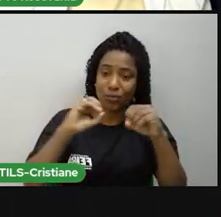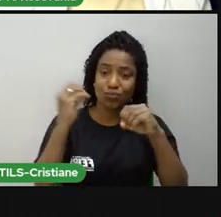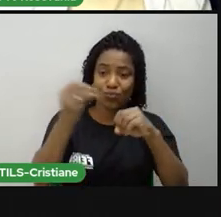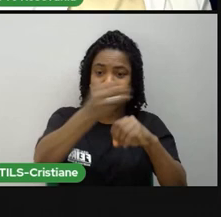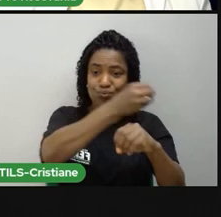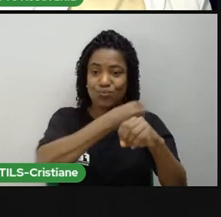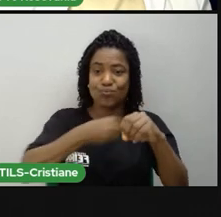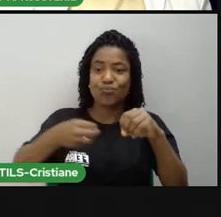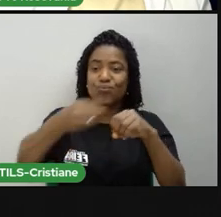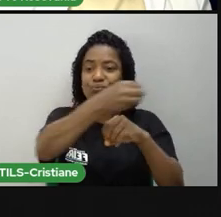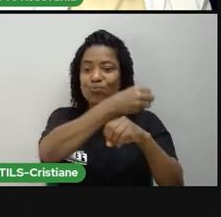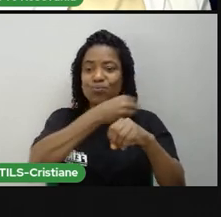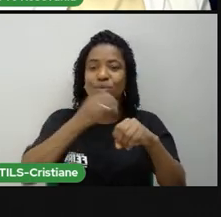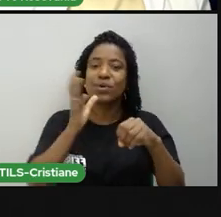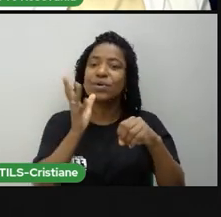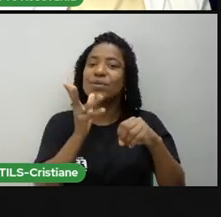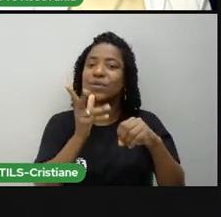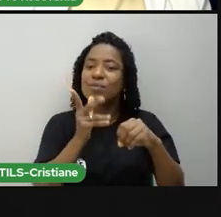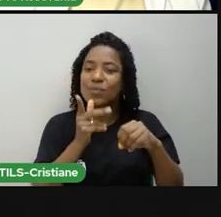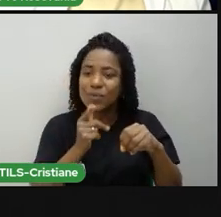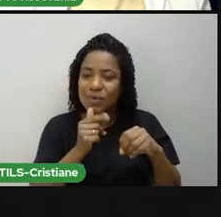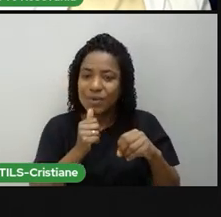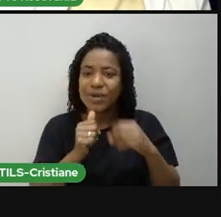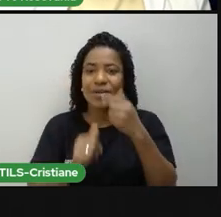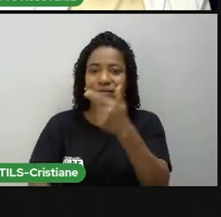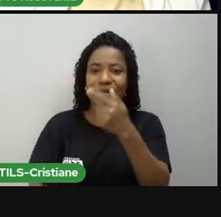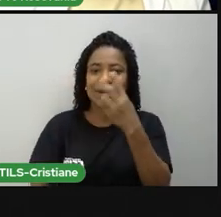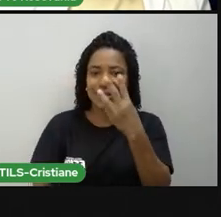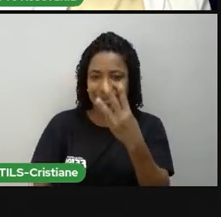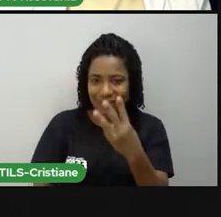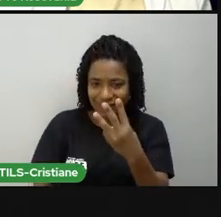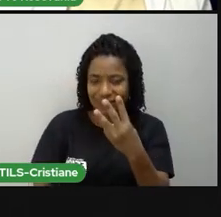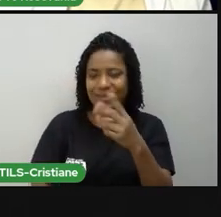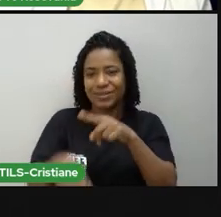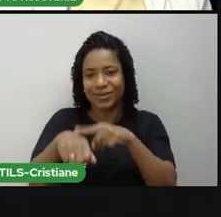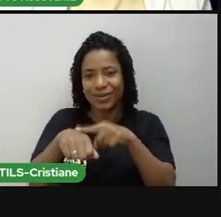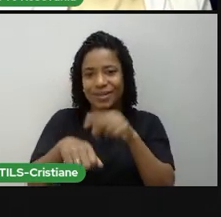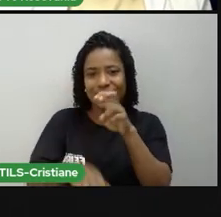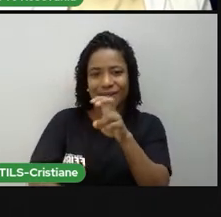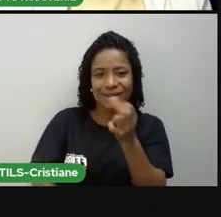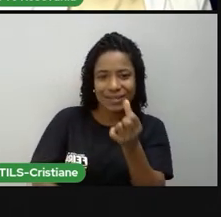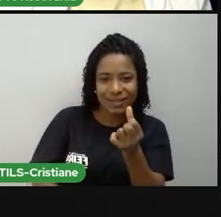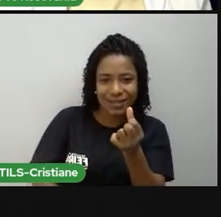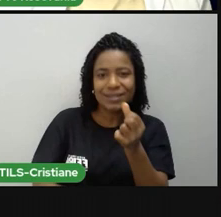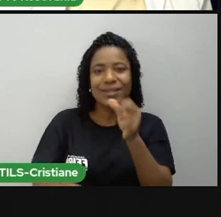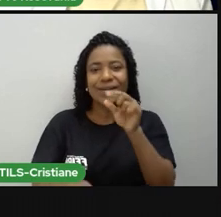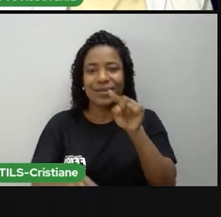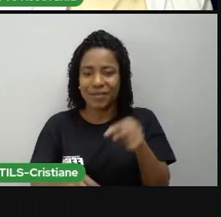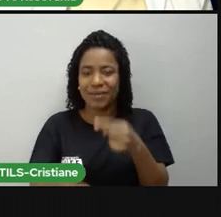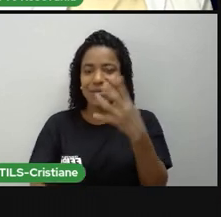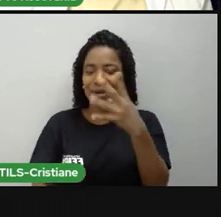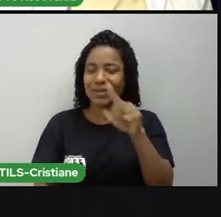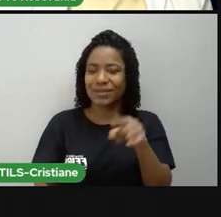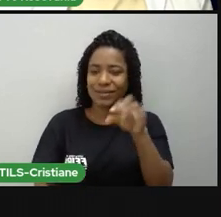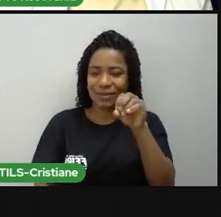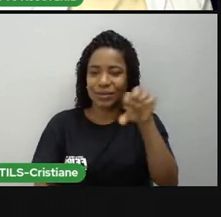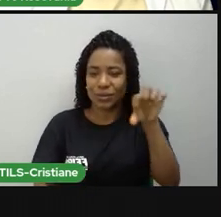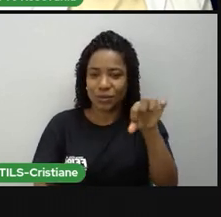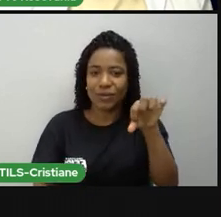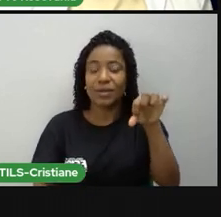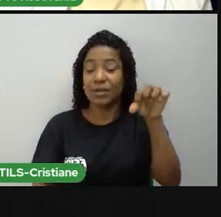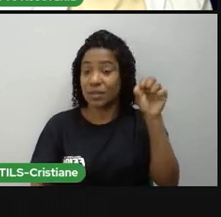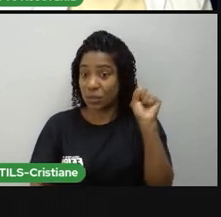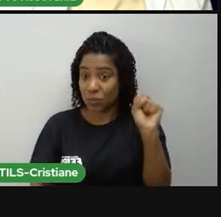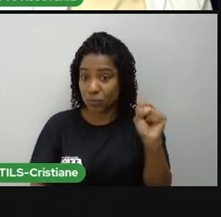horas, porque na realidade são 23 horas, 56 minutos e 4 segundos que a gente dá essa distorção. E aí, o que acontece?